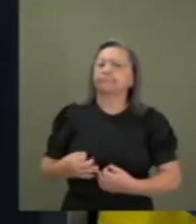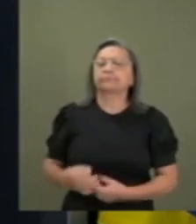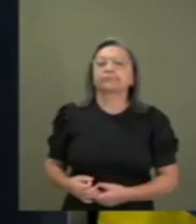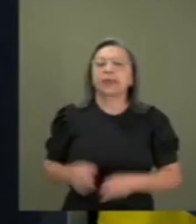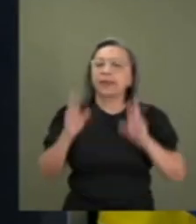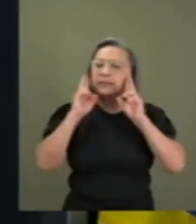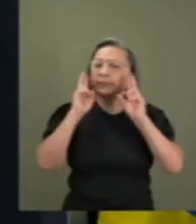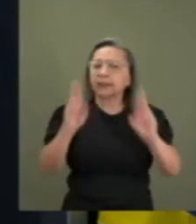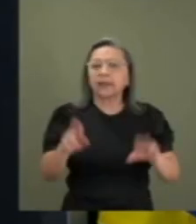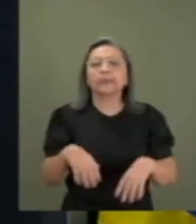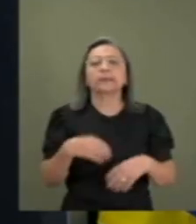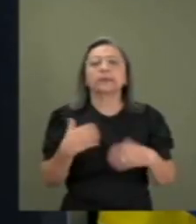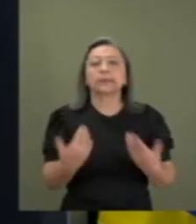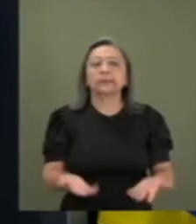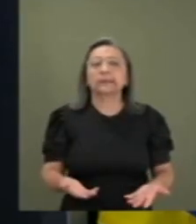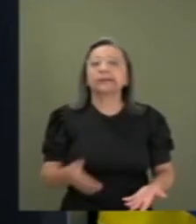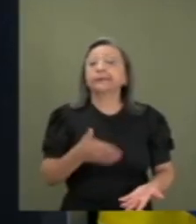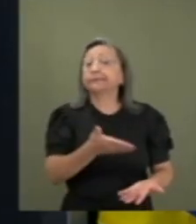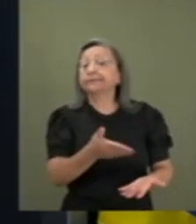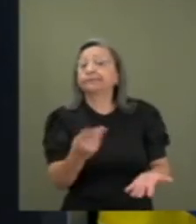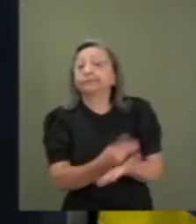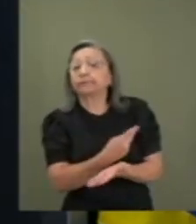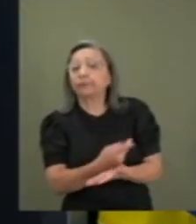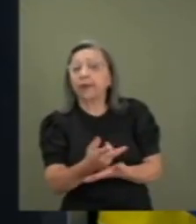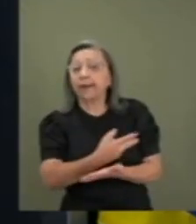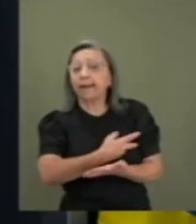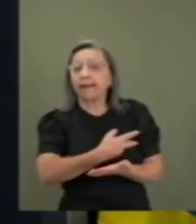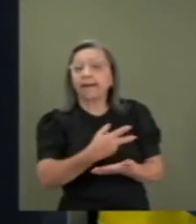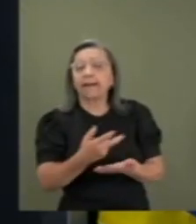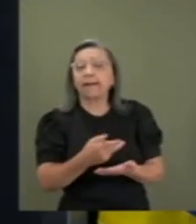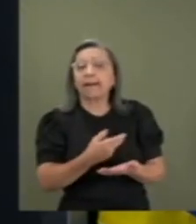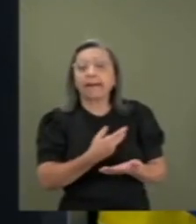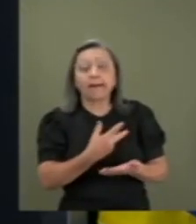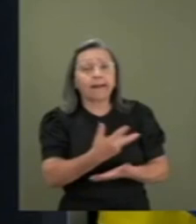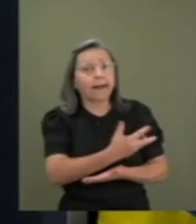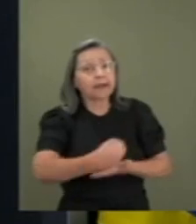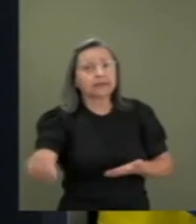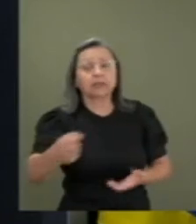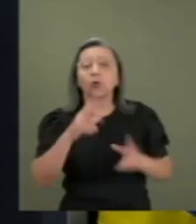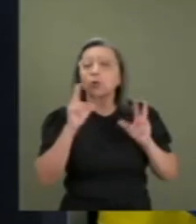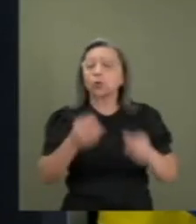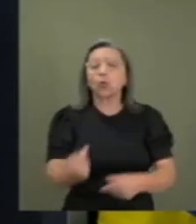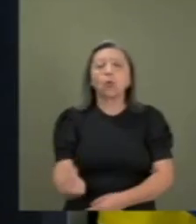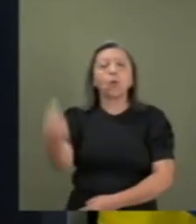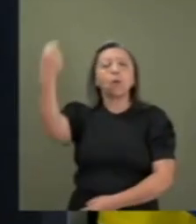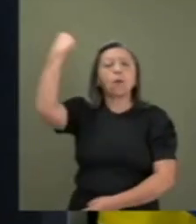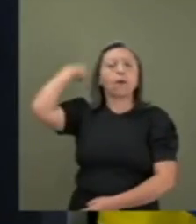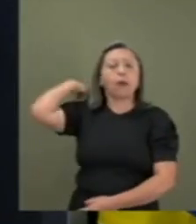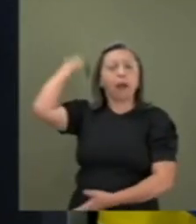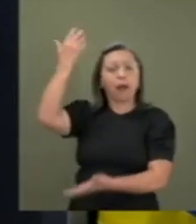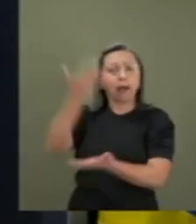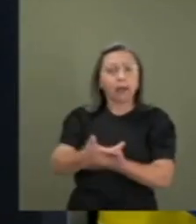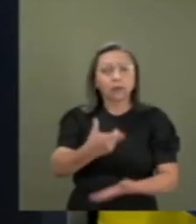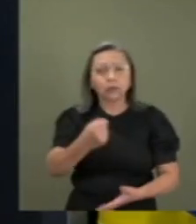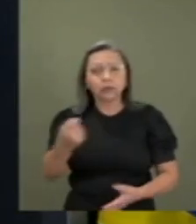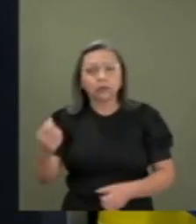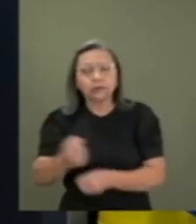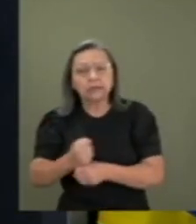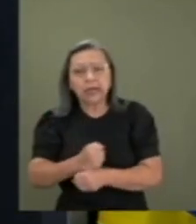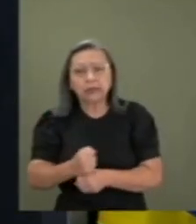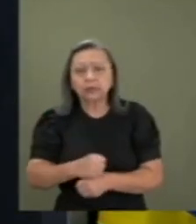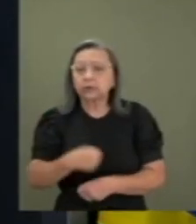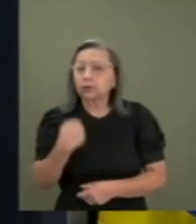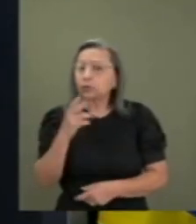E foi caçada como nunca essa casa viu em quase 200 anos de história. Na velocidade